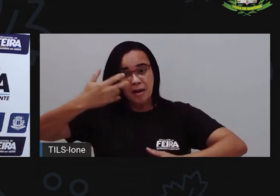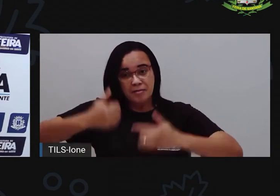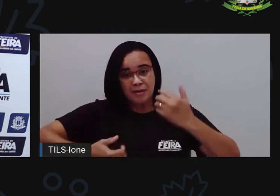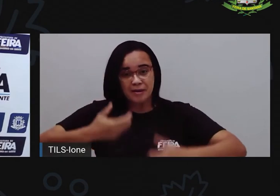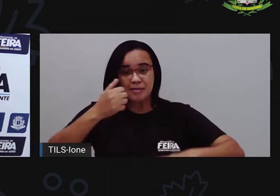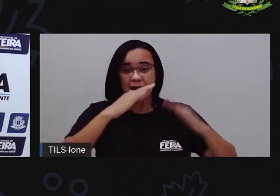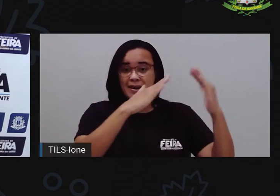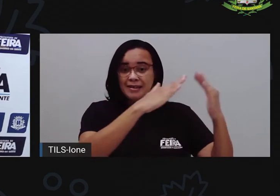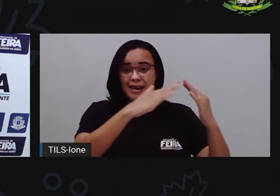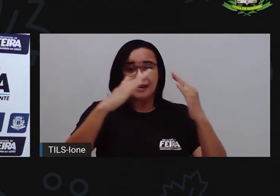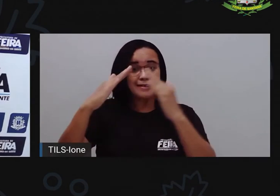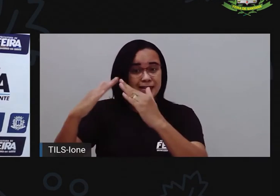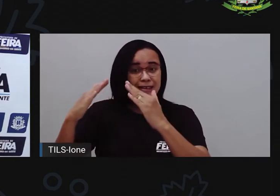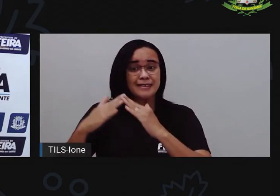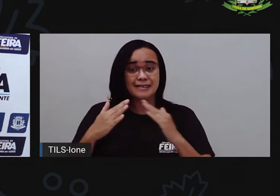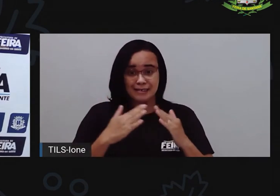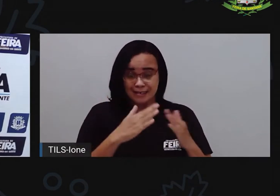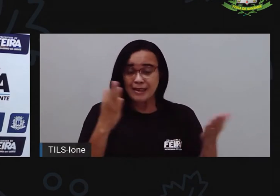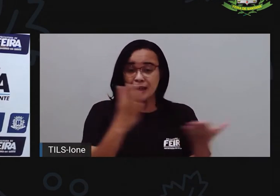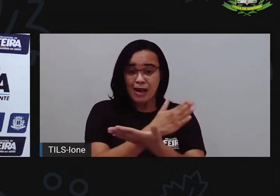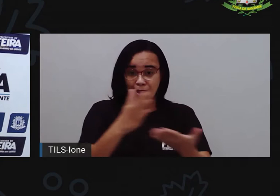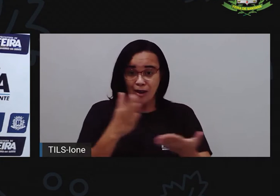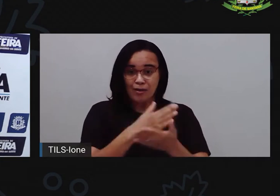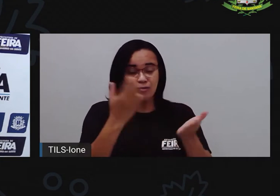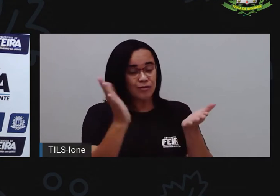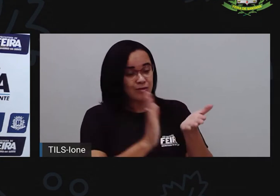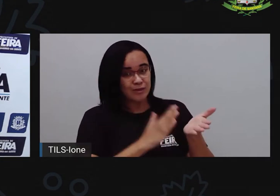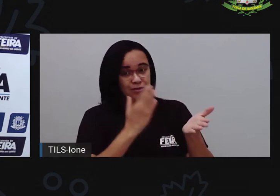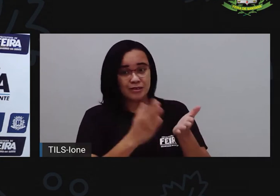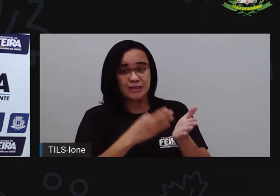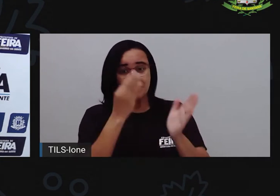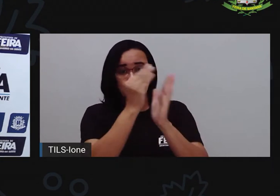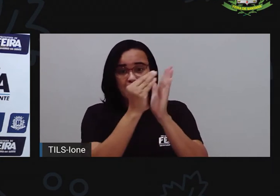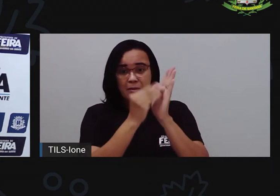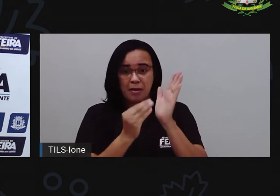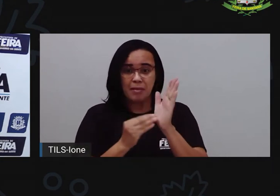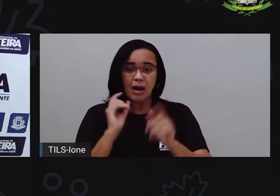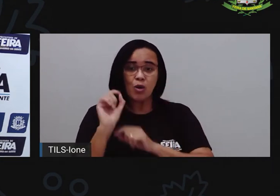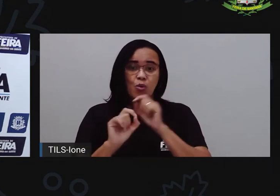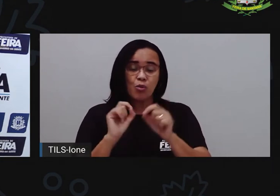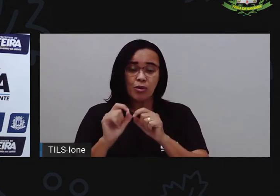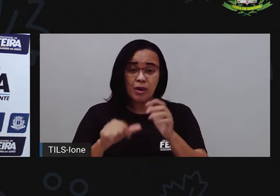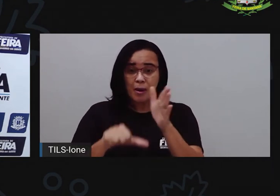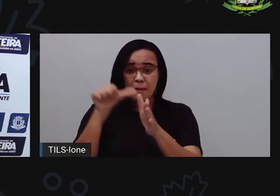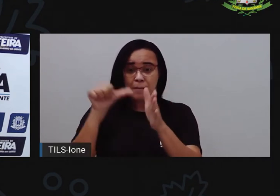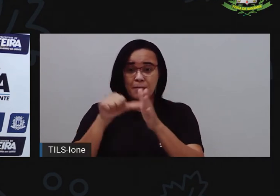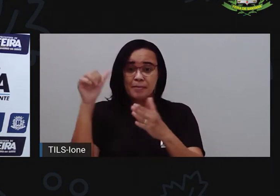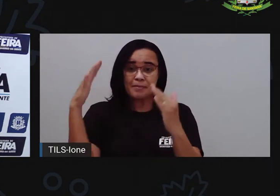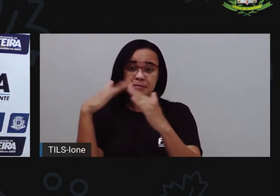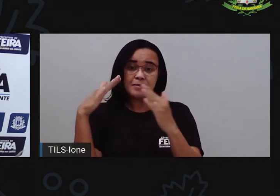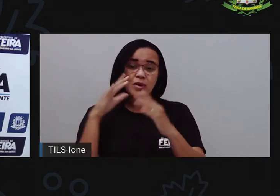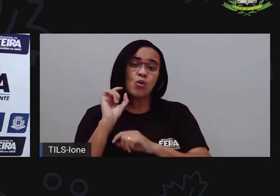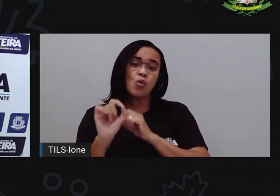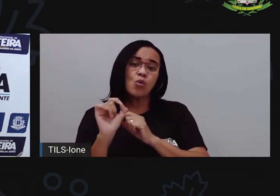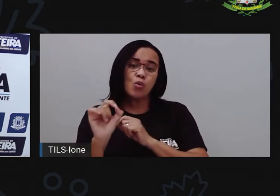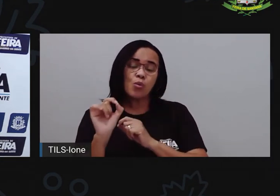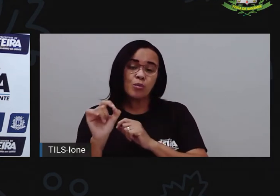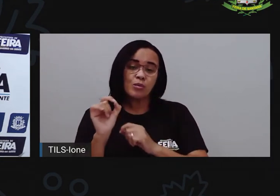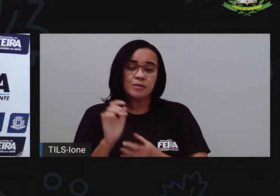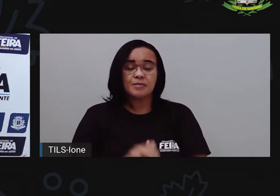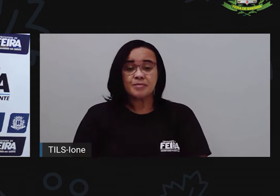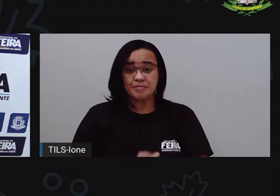essas casas que ela fala no livro. Ela fala, vamos ver aqui, a primeira que ela fala, né? A